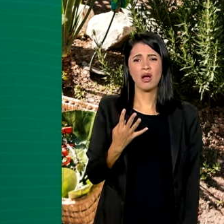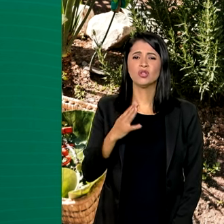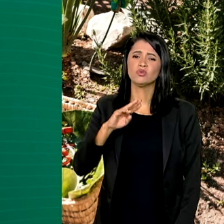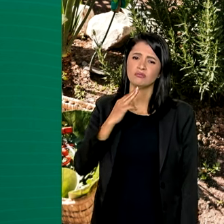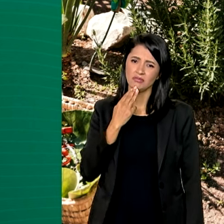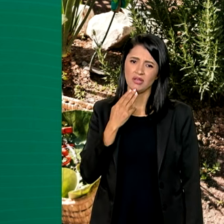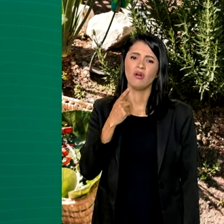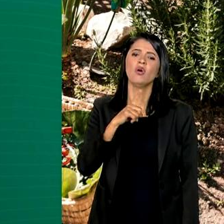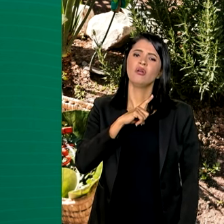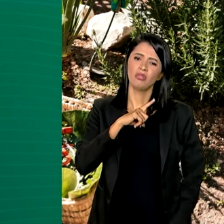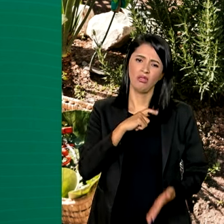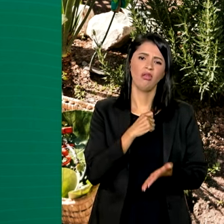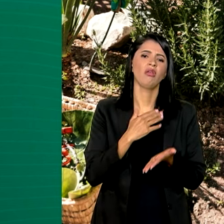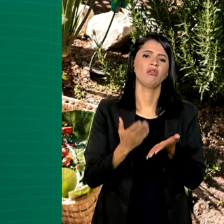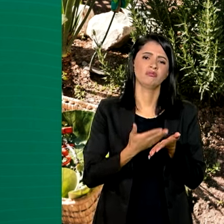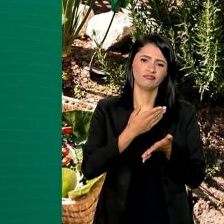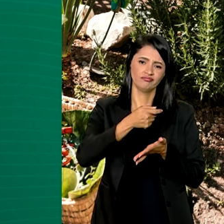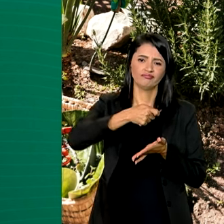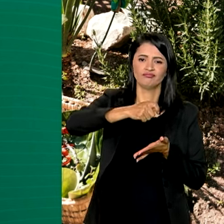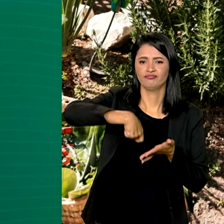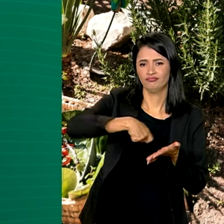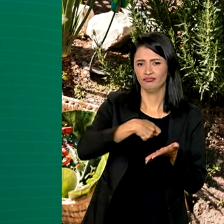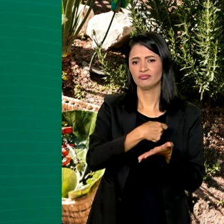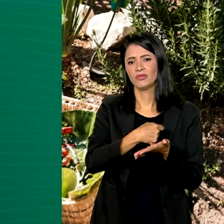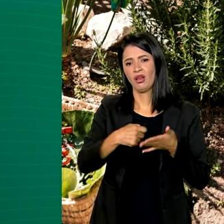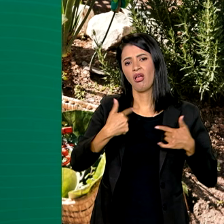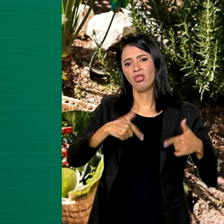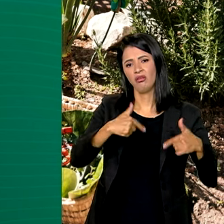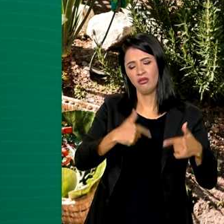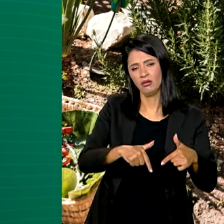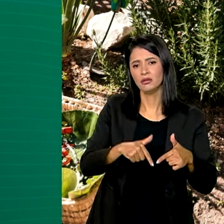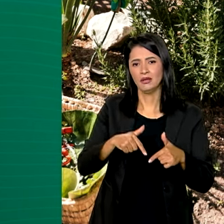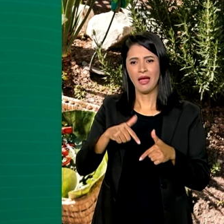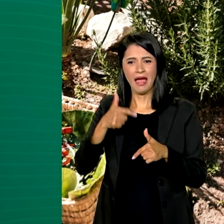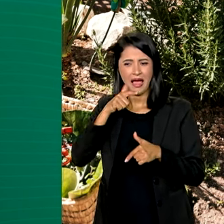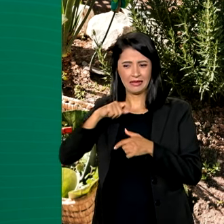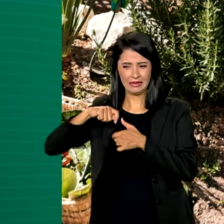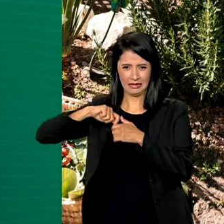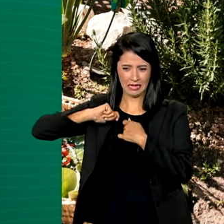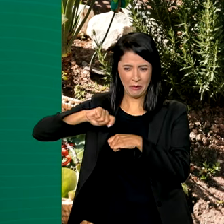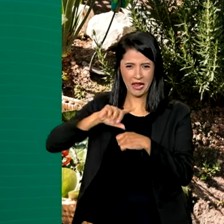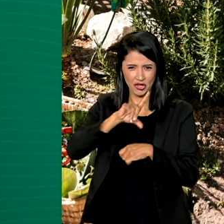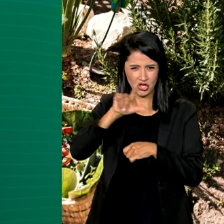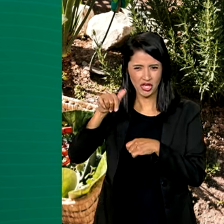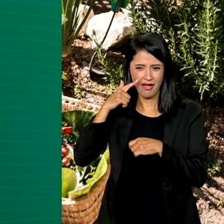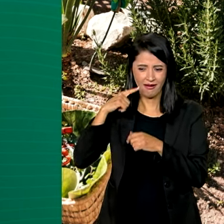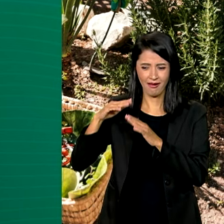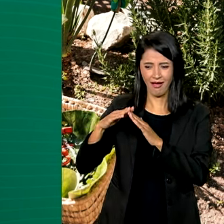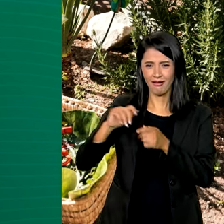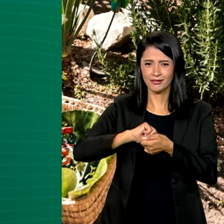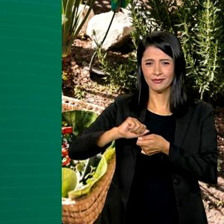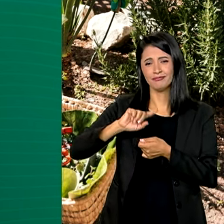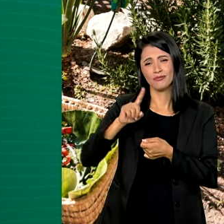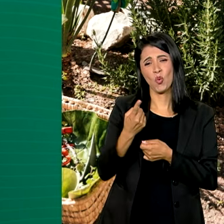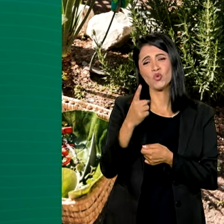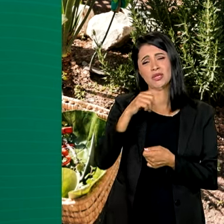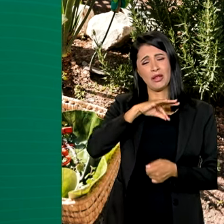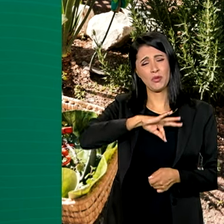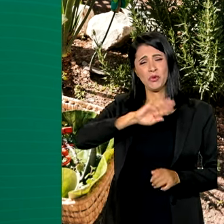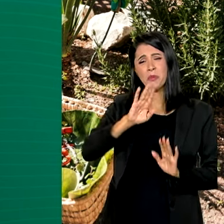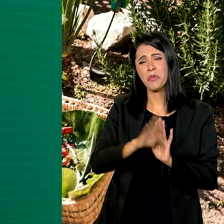milhão tem carteira assinada. As diaristas ganham ainda menos de um salário mínimo por mês.